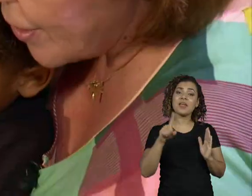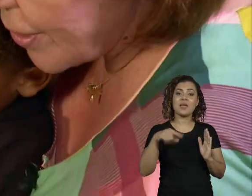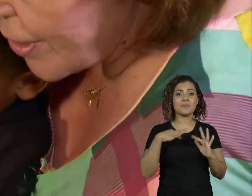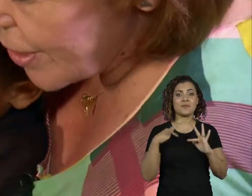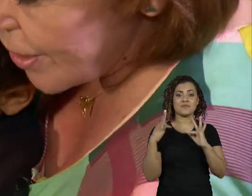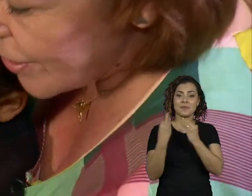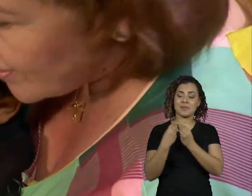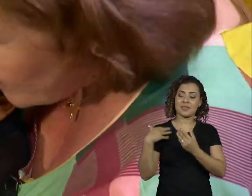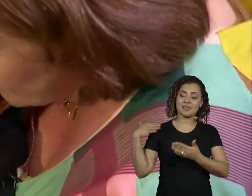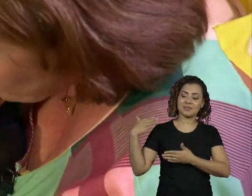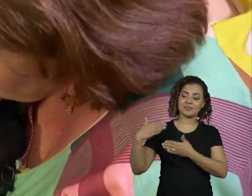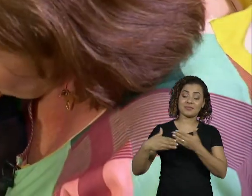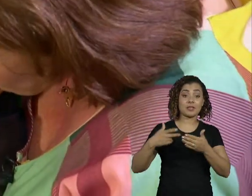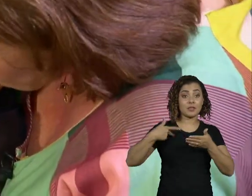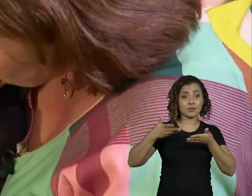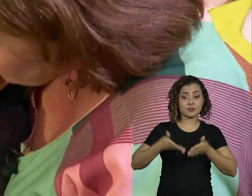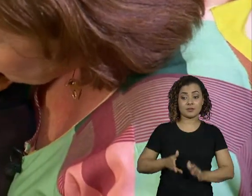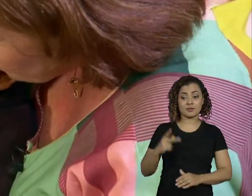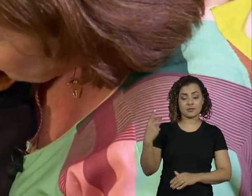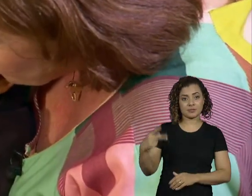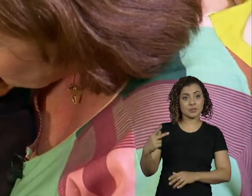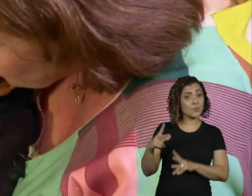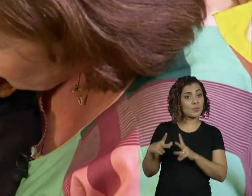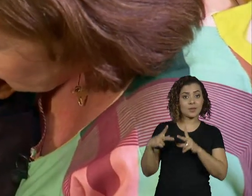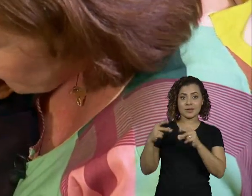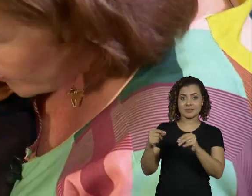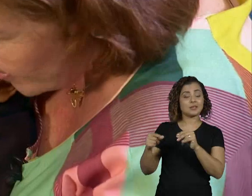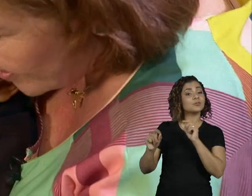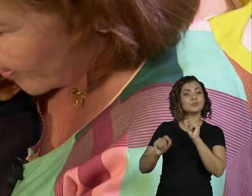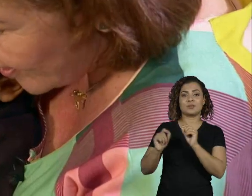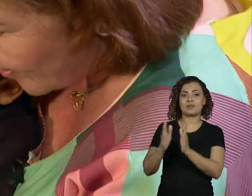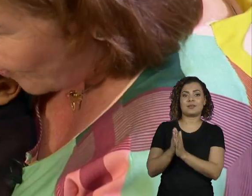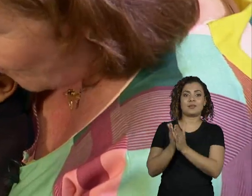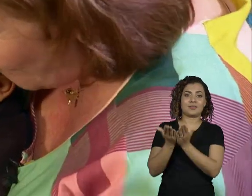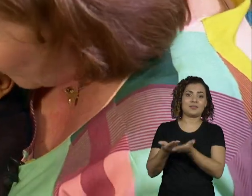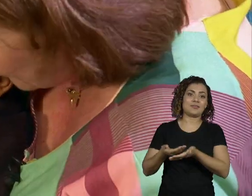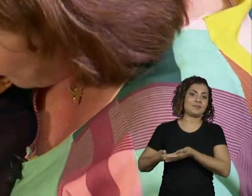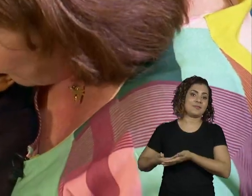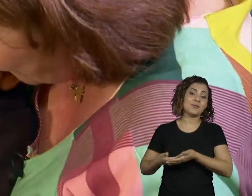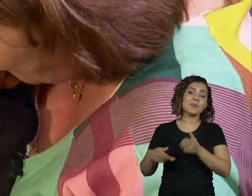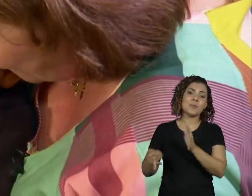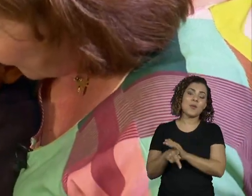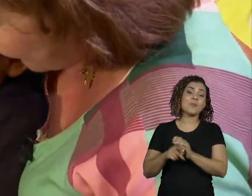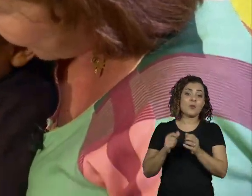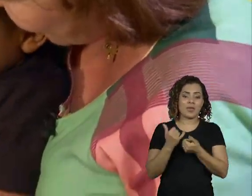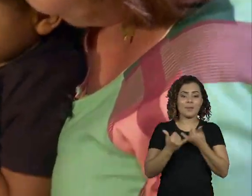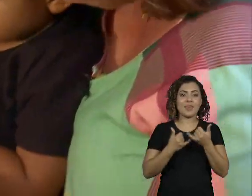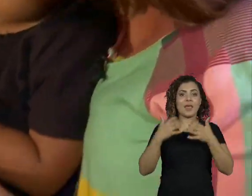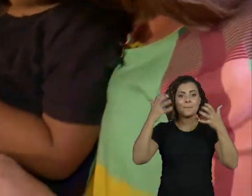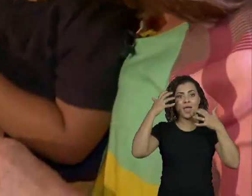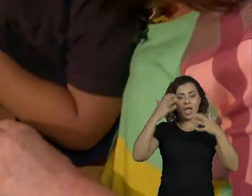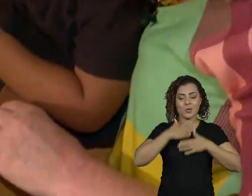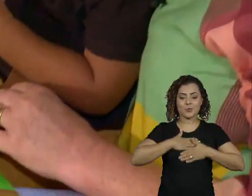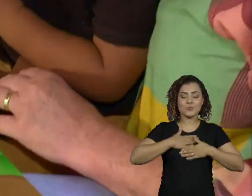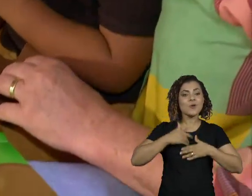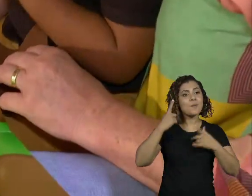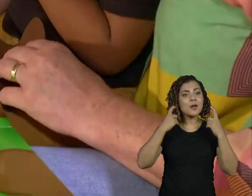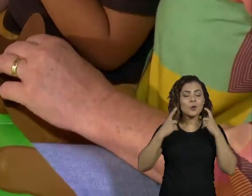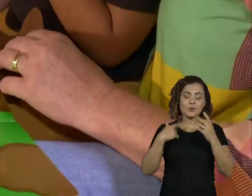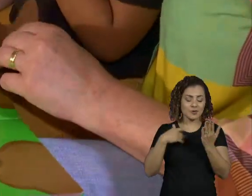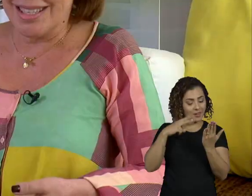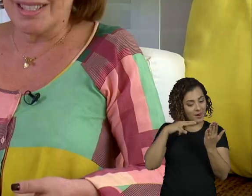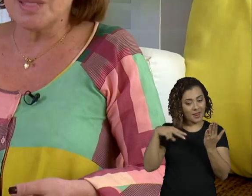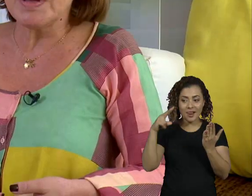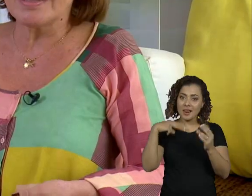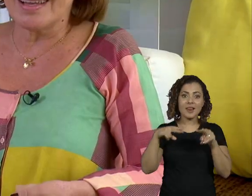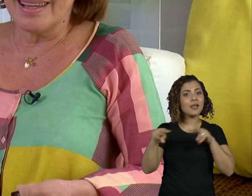família. Quando ele nasceu, um dos primeiros presentes que eu comprei para ele foi livrinho de banheira. Então tem os bichinhos, tem som. Porque o a